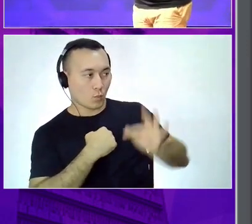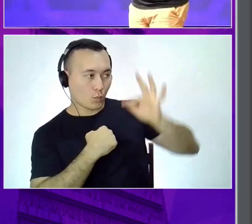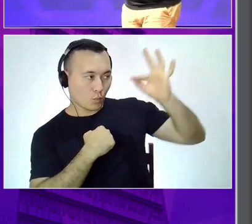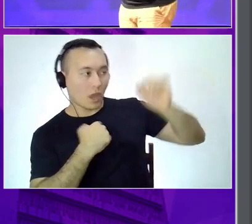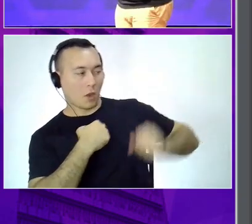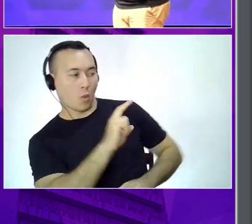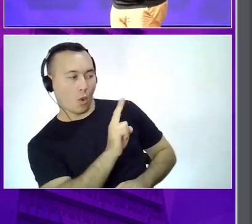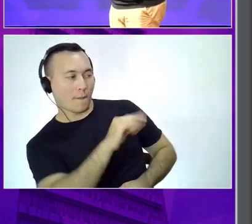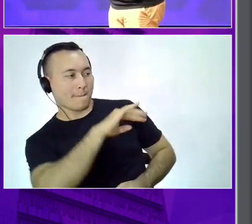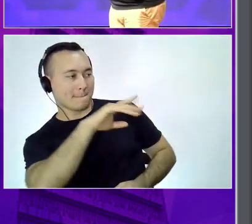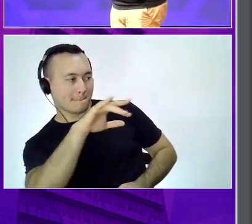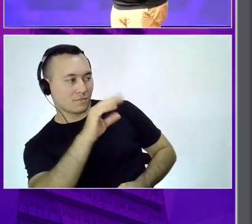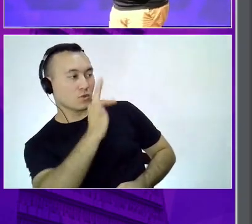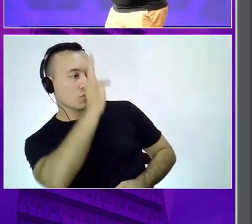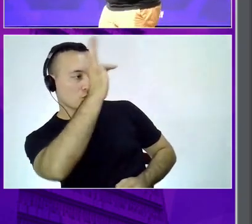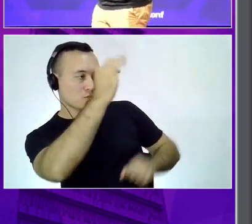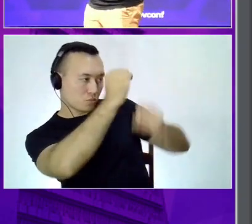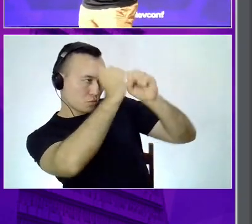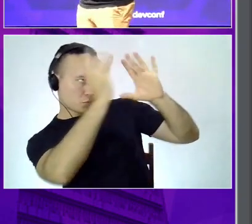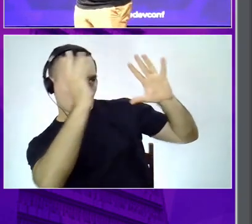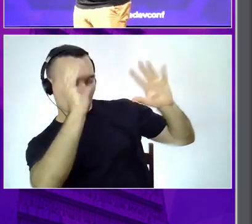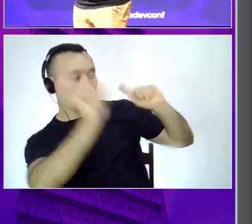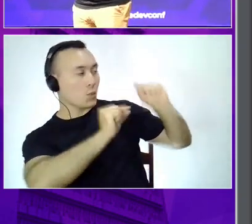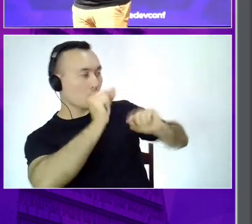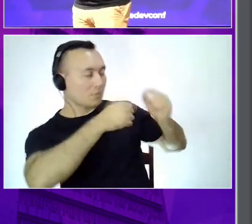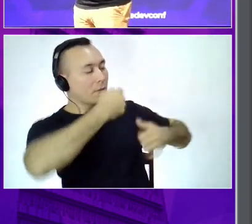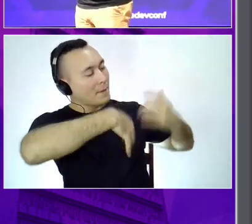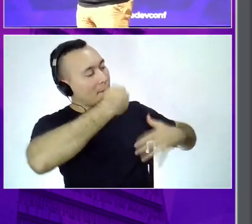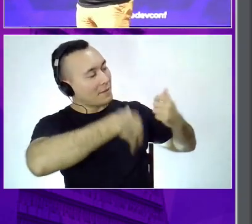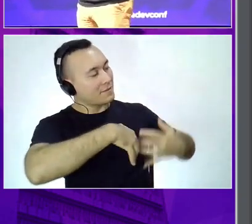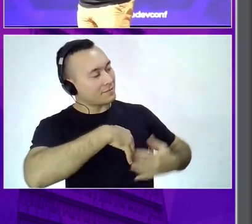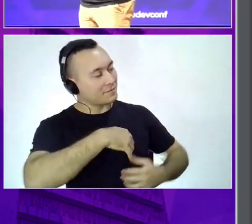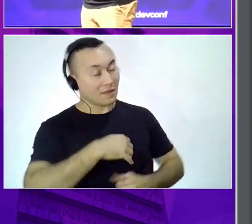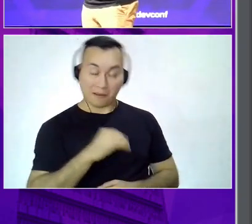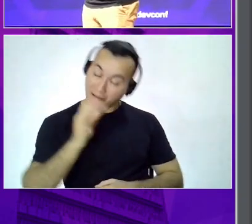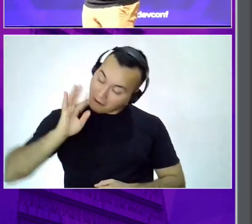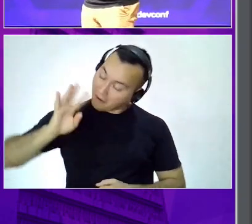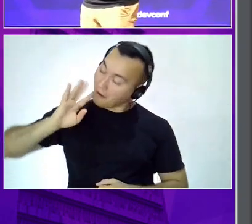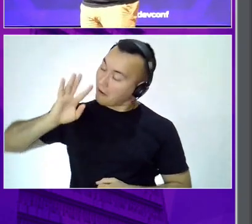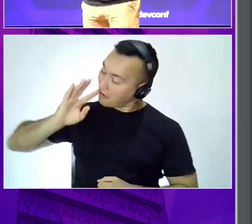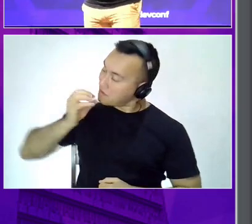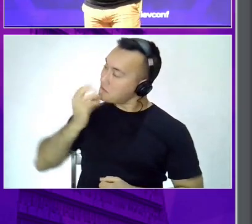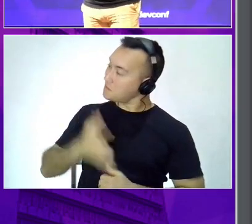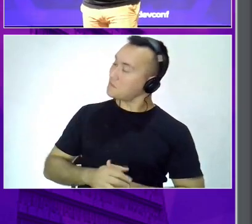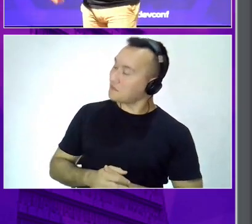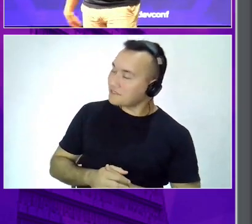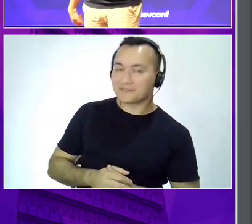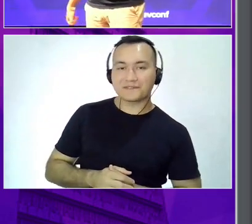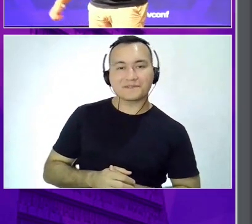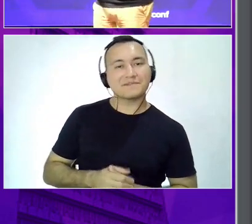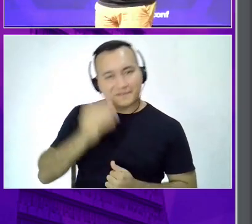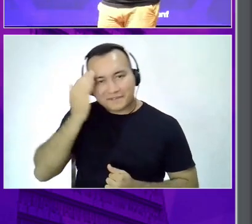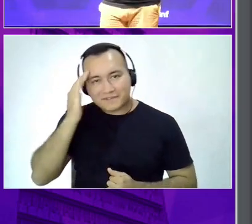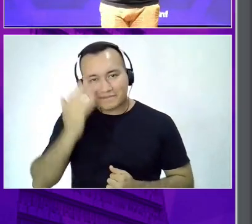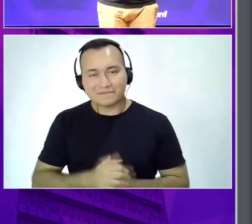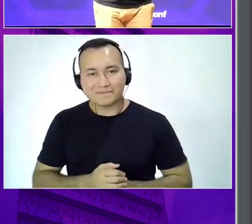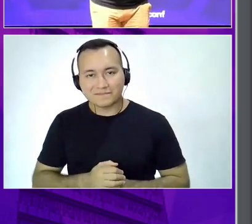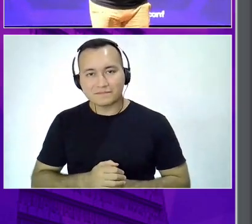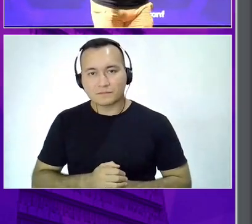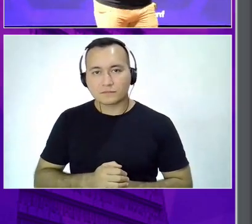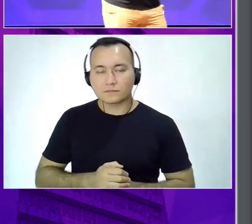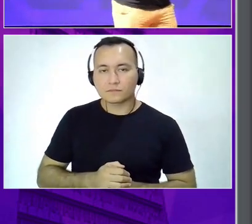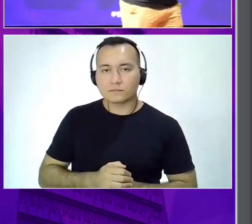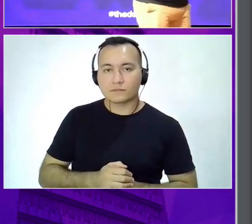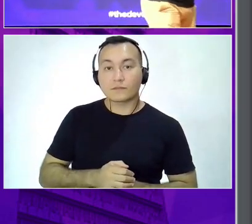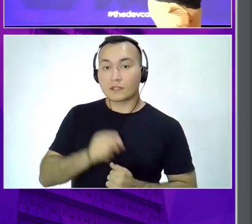O que que eu faço de bom? É hora de ser notado, a pessoa não precisa saber só que o seu sonho é ser, não, como que eu posso te ajudar? Então, eu vou dar um exemplo